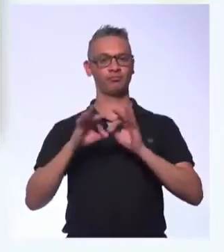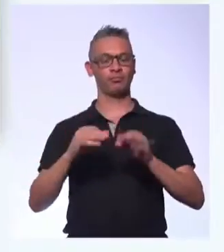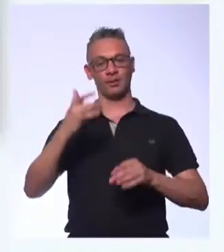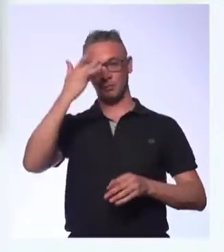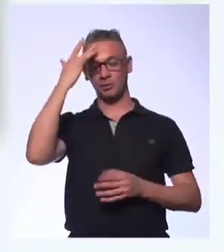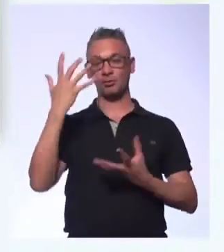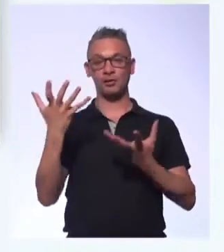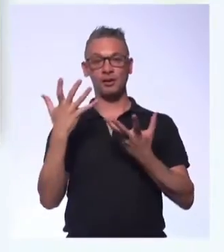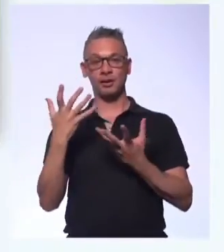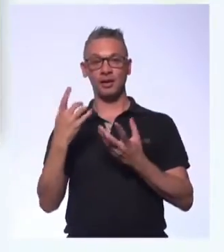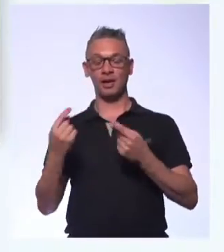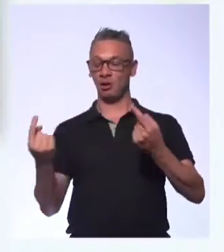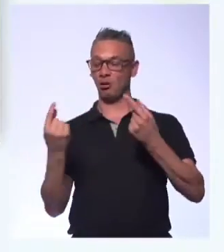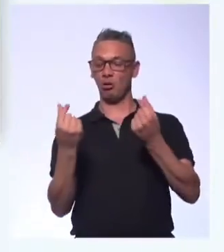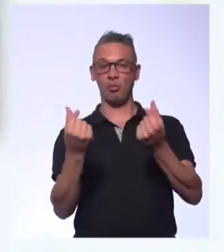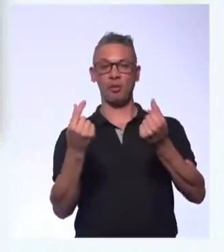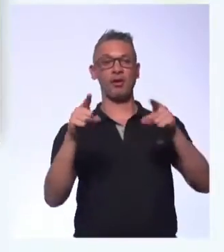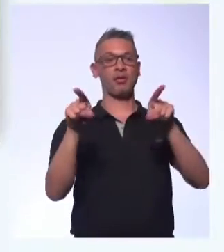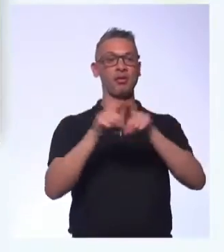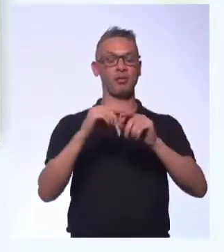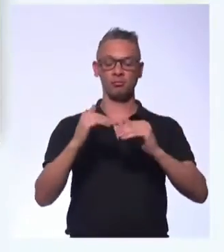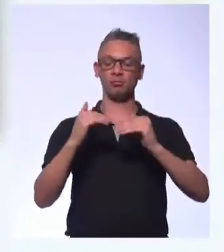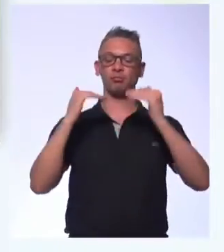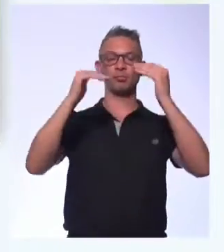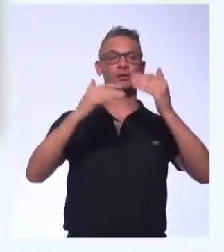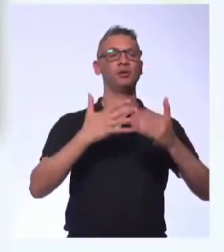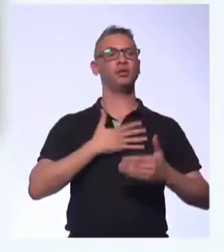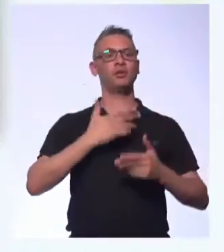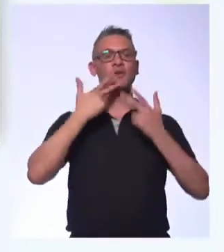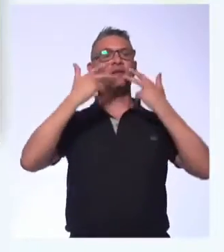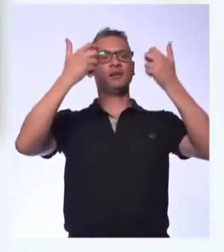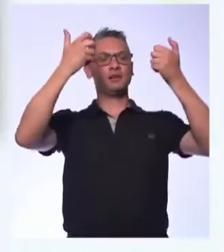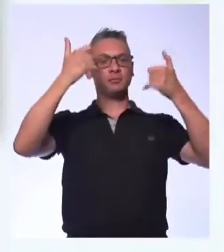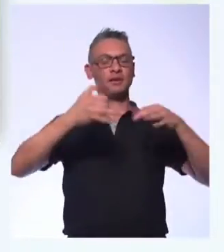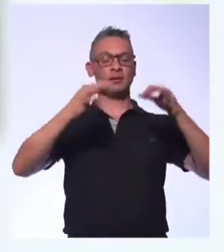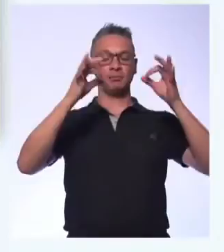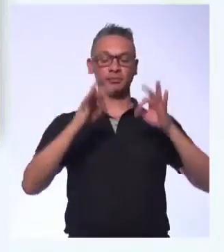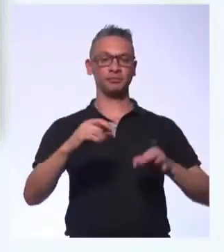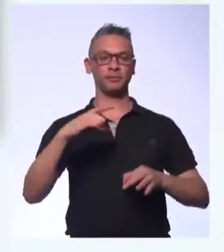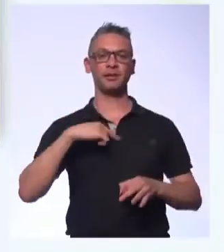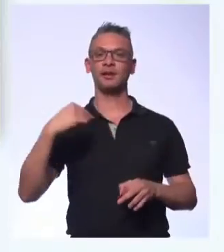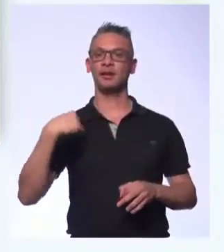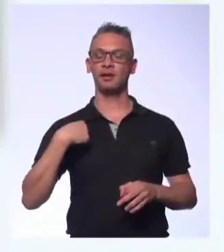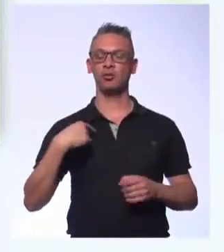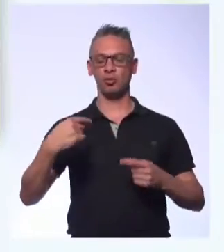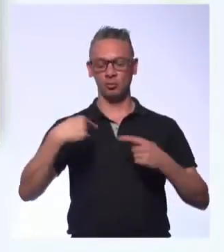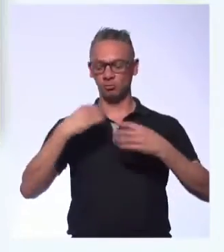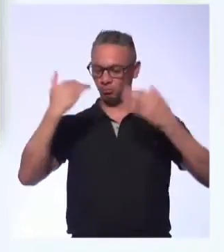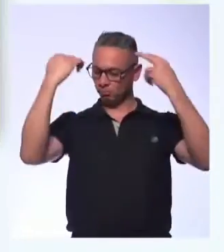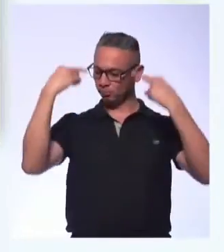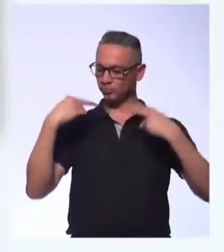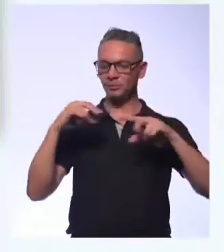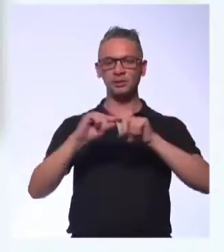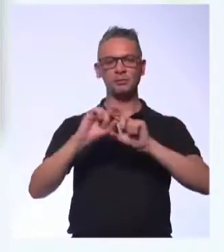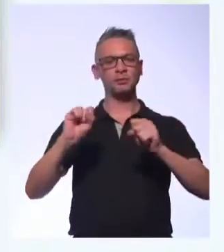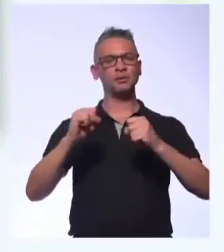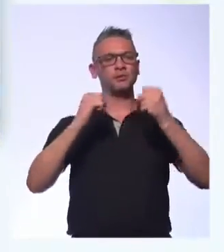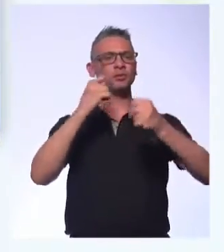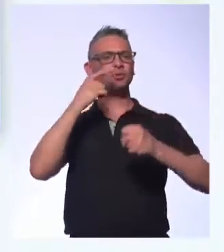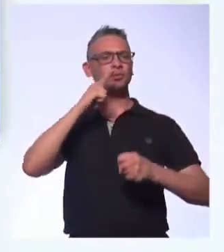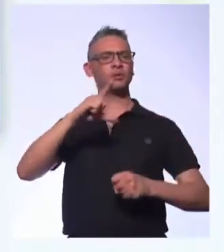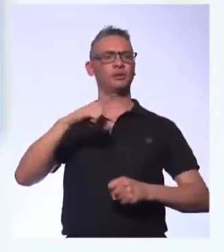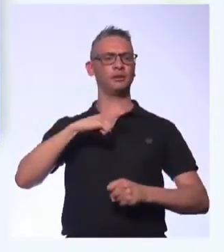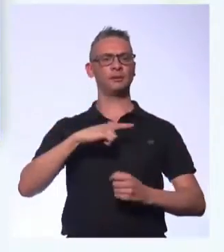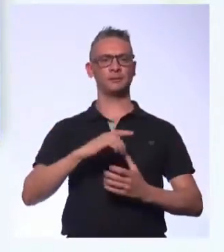títulos, ele é apegado a cargos, ele gosta de deixar clara a posição que está, porque para ele é um mérito de muito esforço que ele